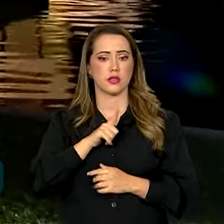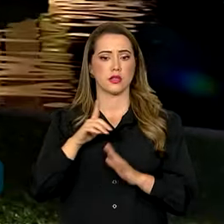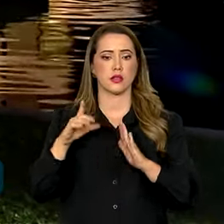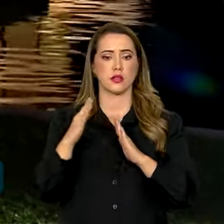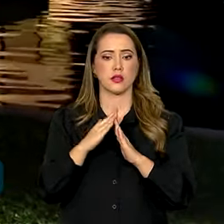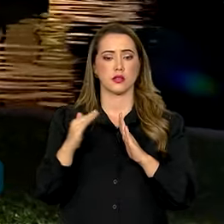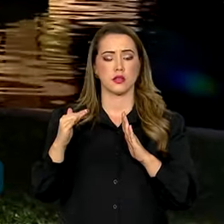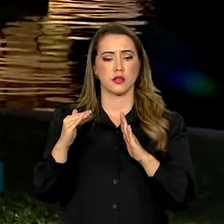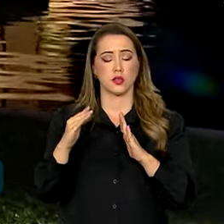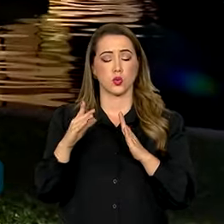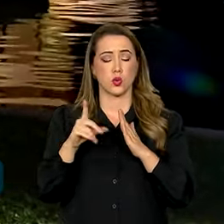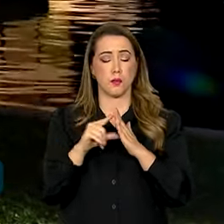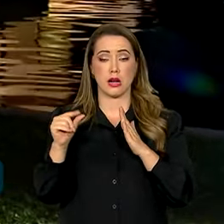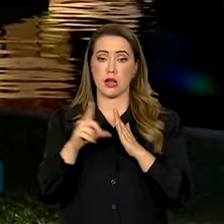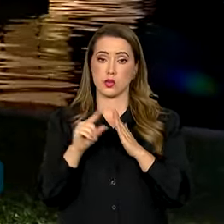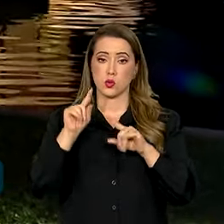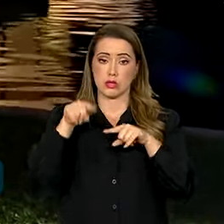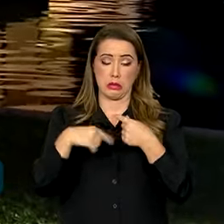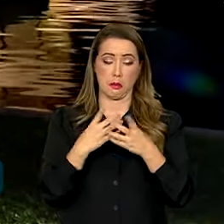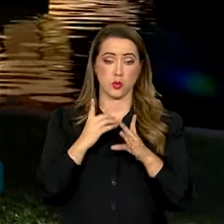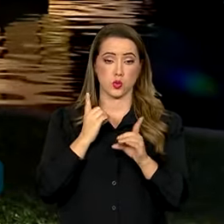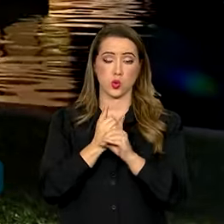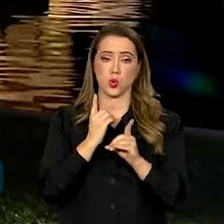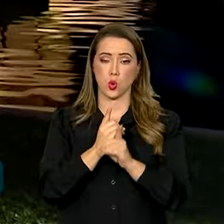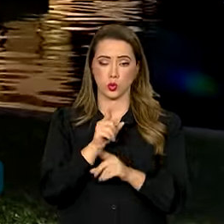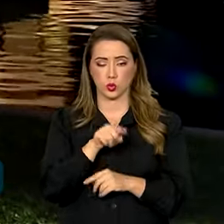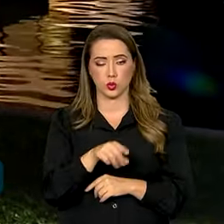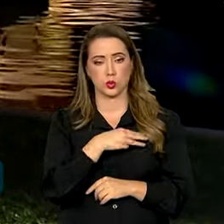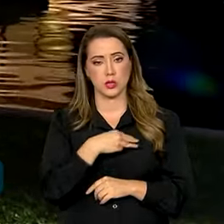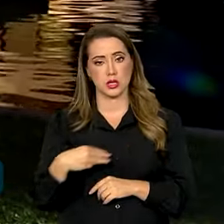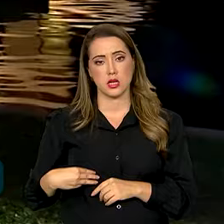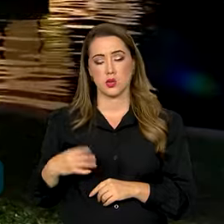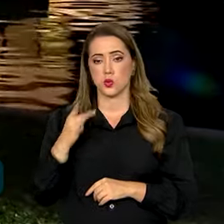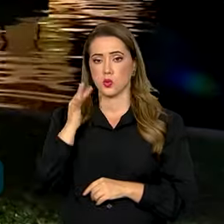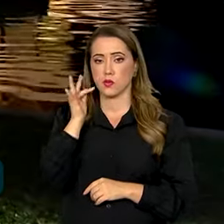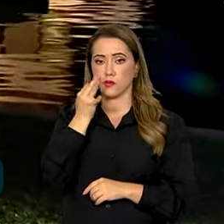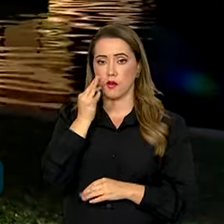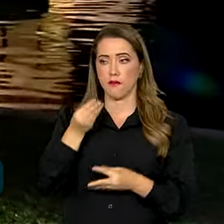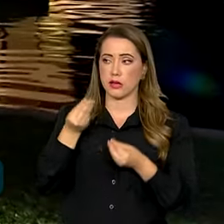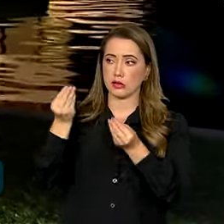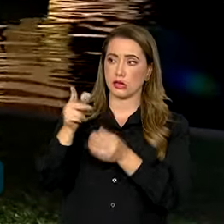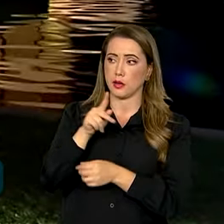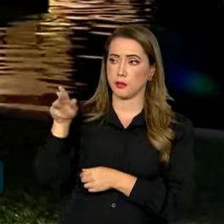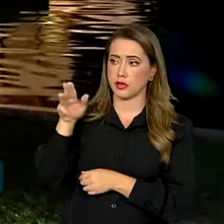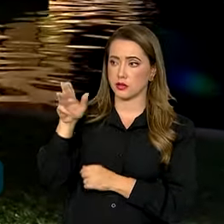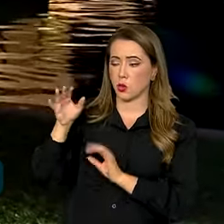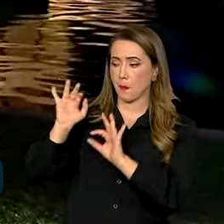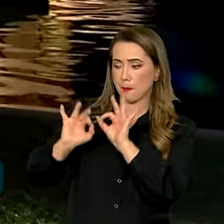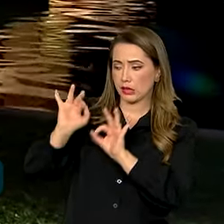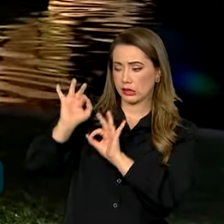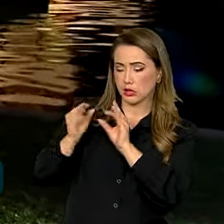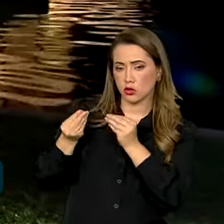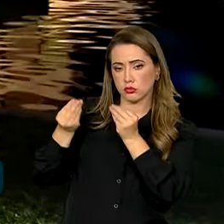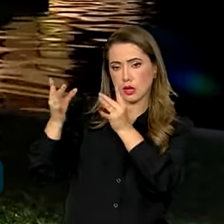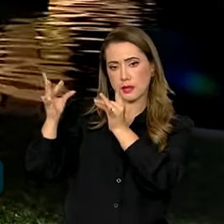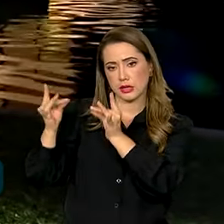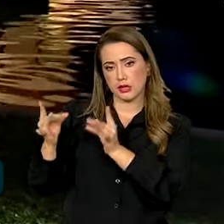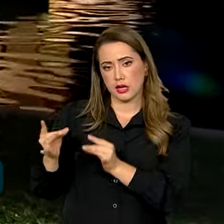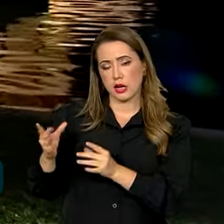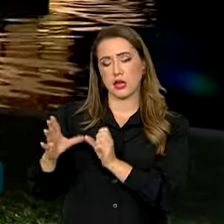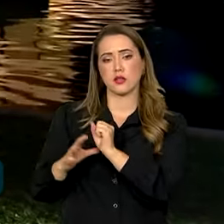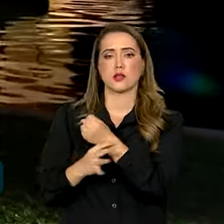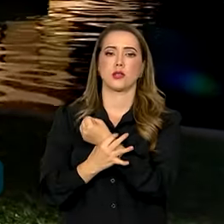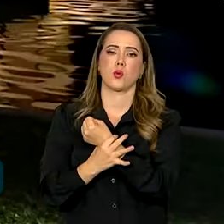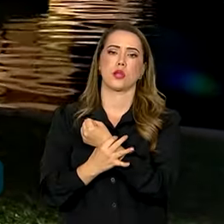e, após esse encontro, o ministro vai entregar para o Presidente Lula um plano detalhado de